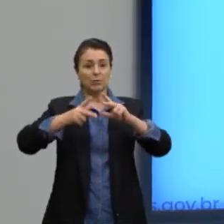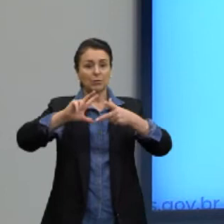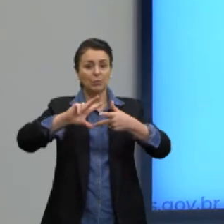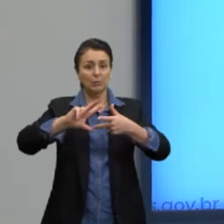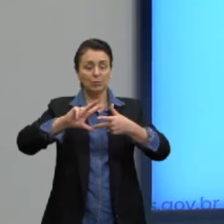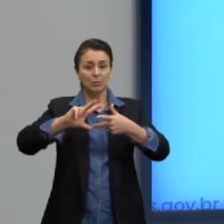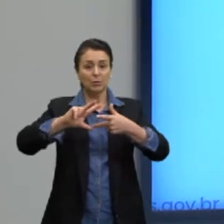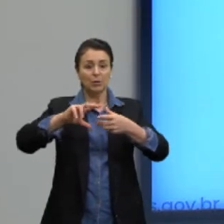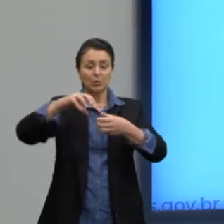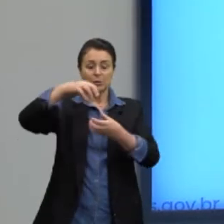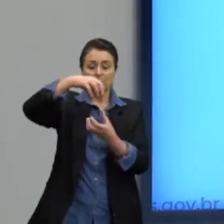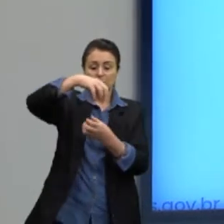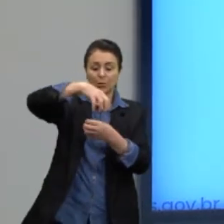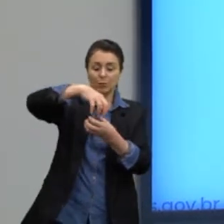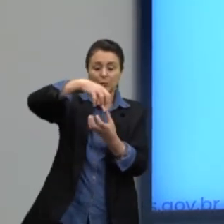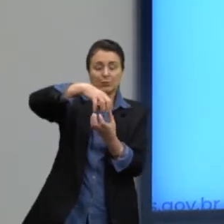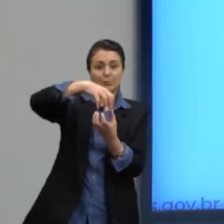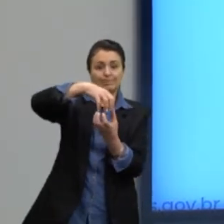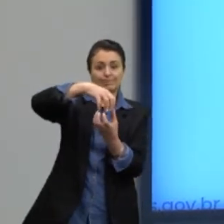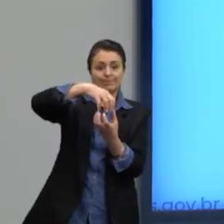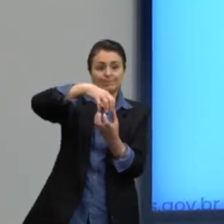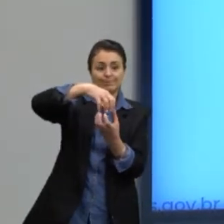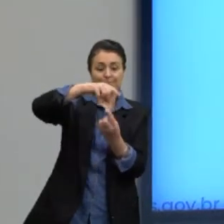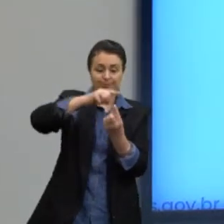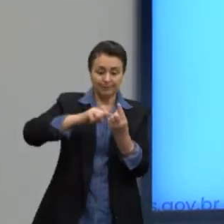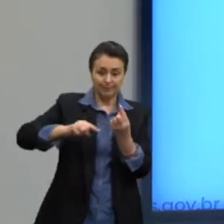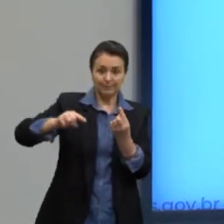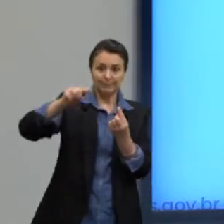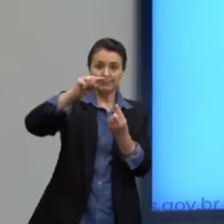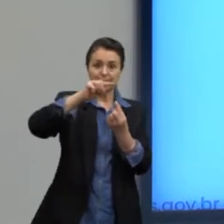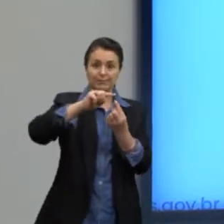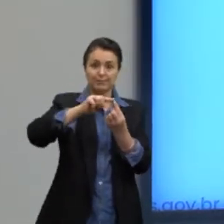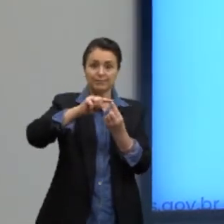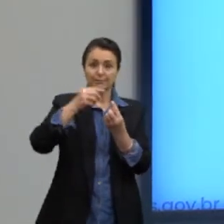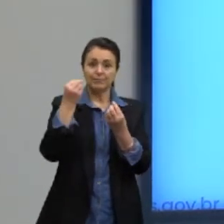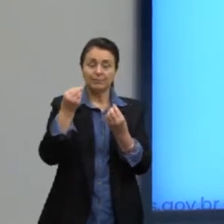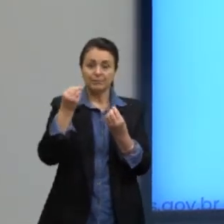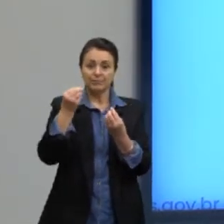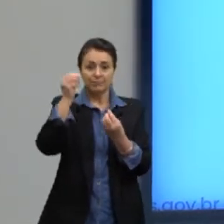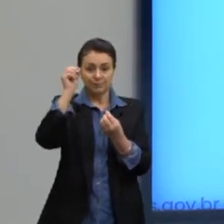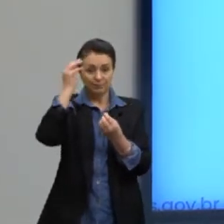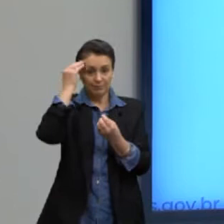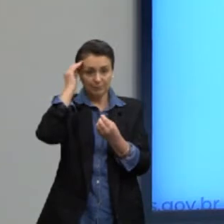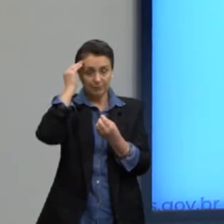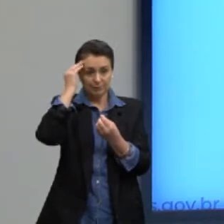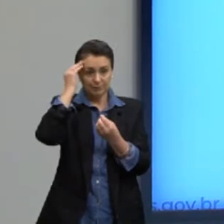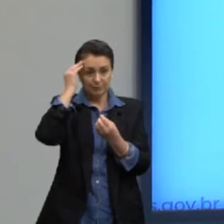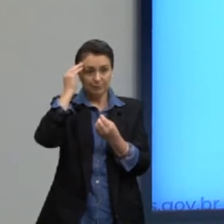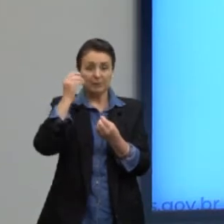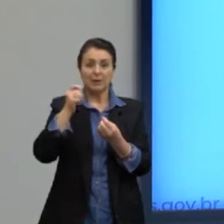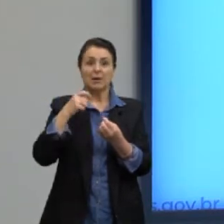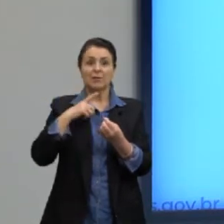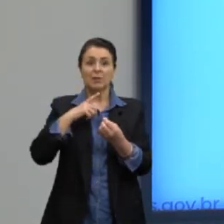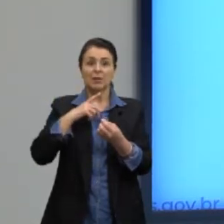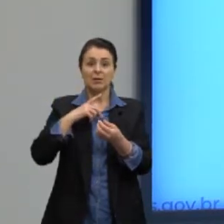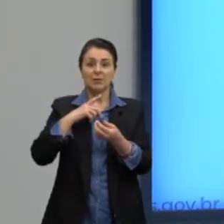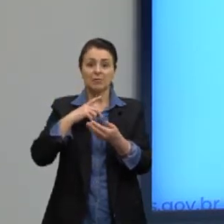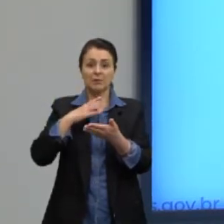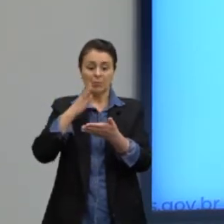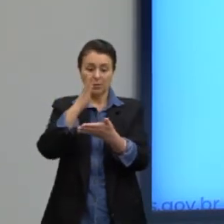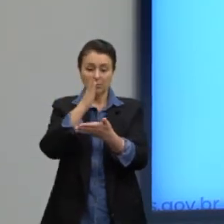redondos. E como que eu sei um e outro? Então, eu vou ter que cortá-los.